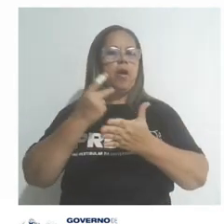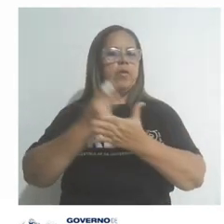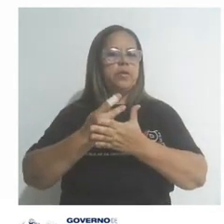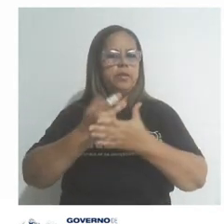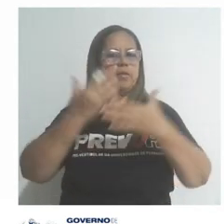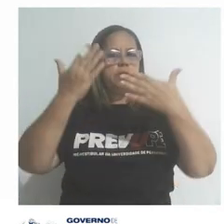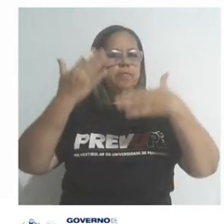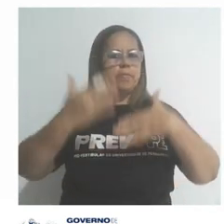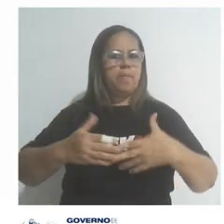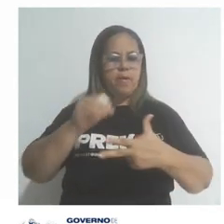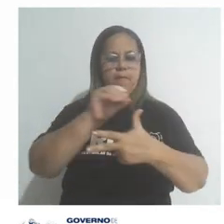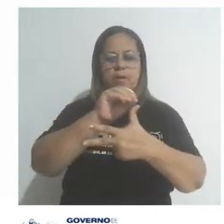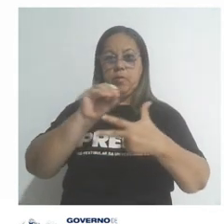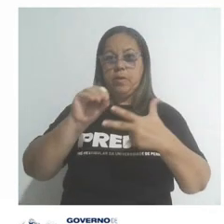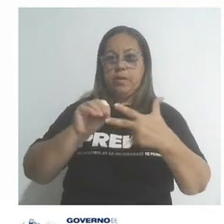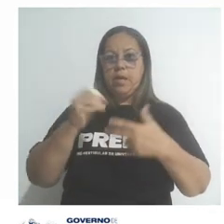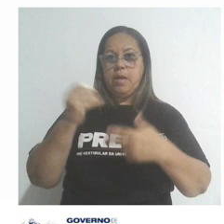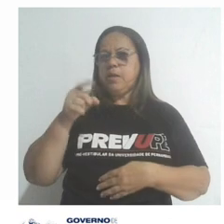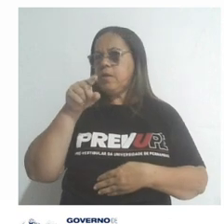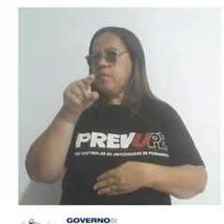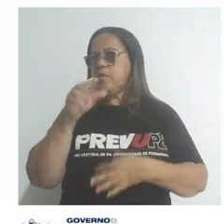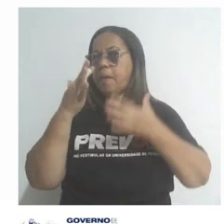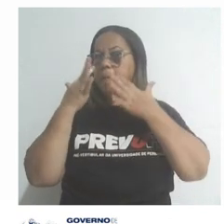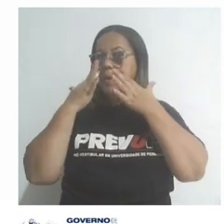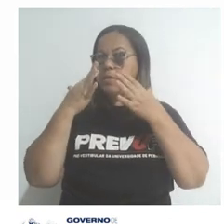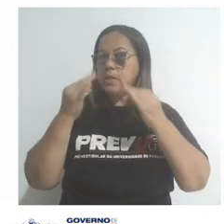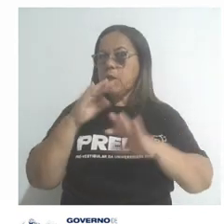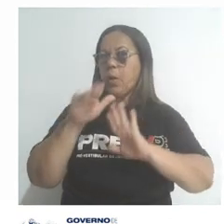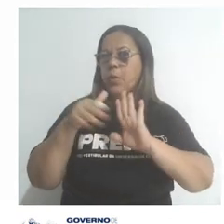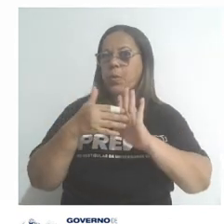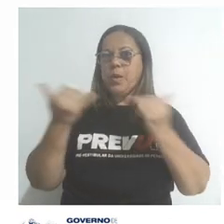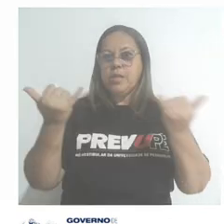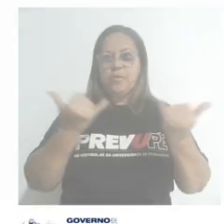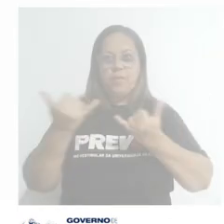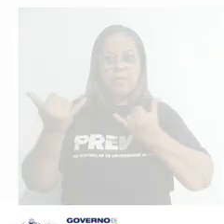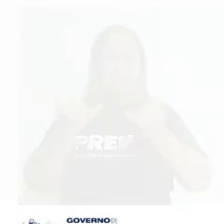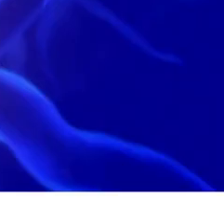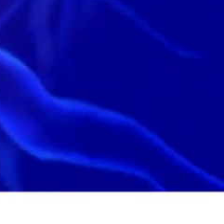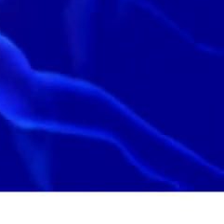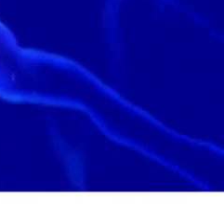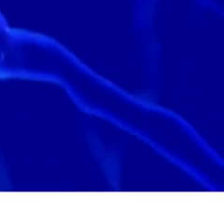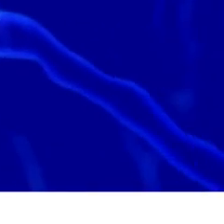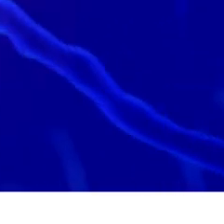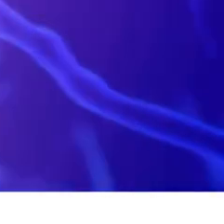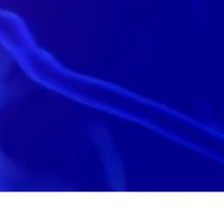nas questões do Enem e é importante vocês estarem atentos a todas as informações sobre ele, beleza?